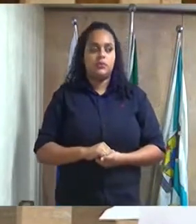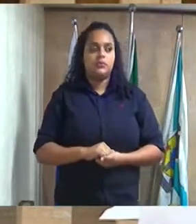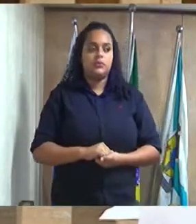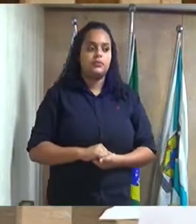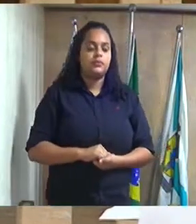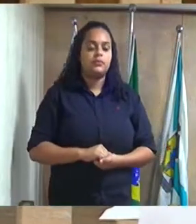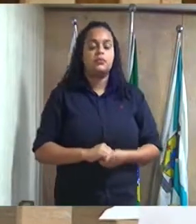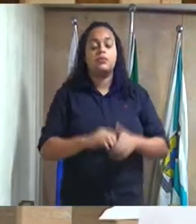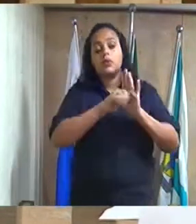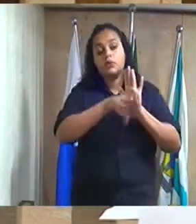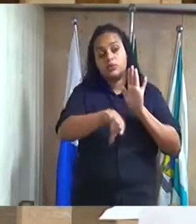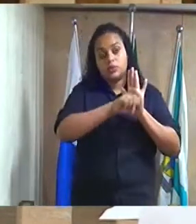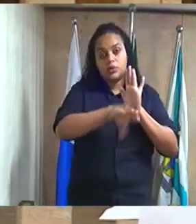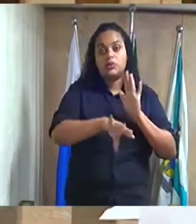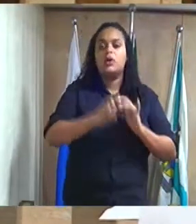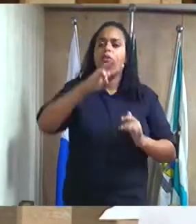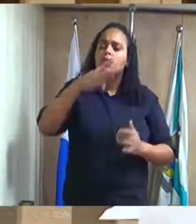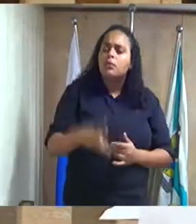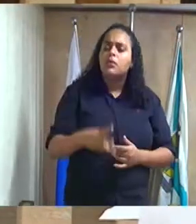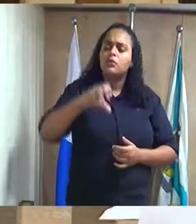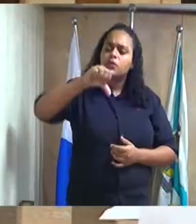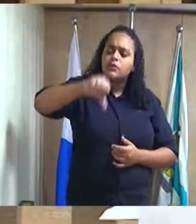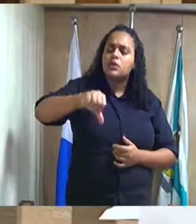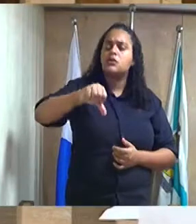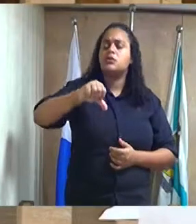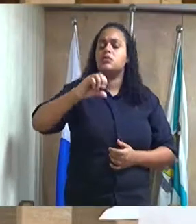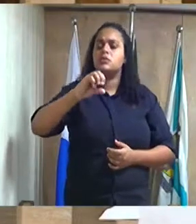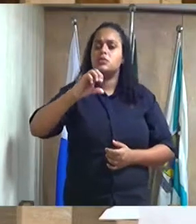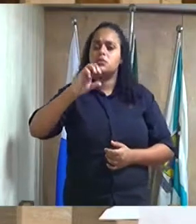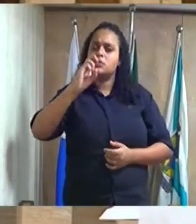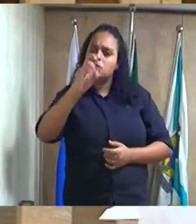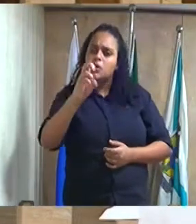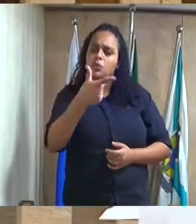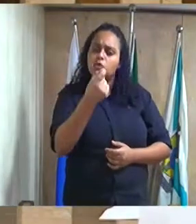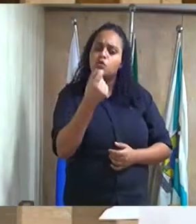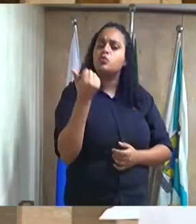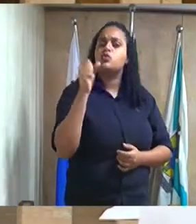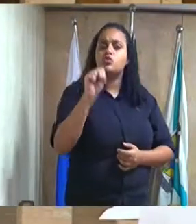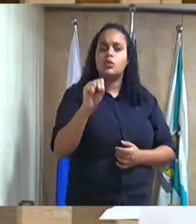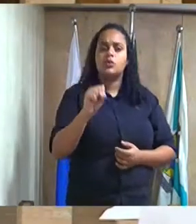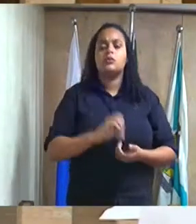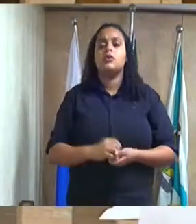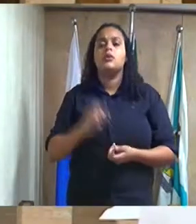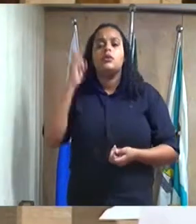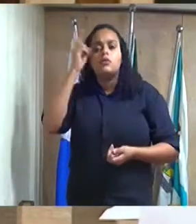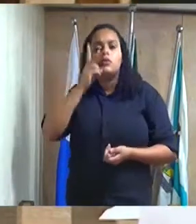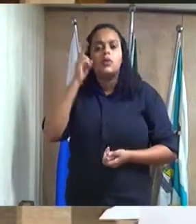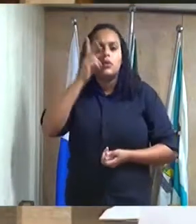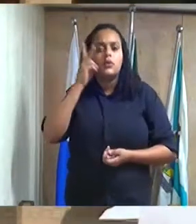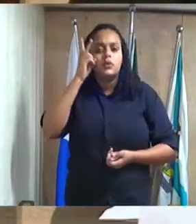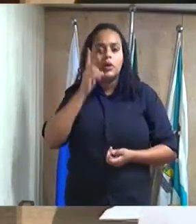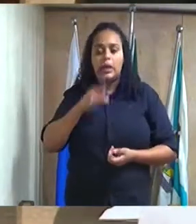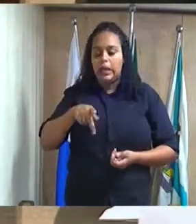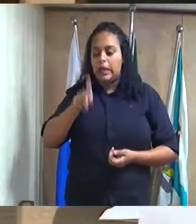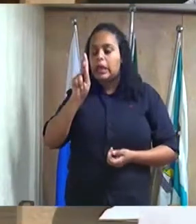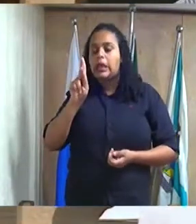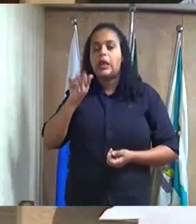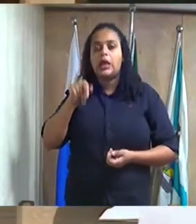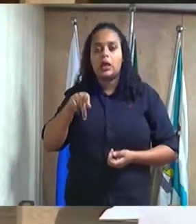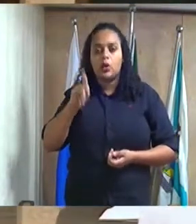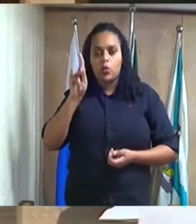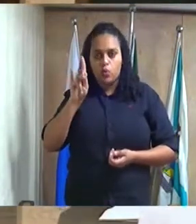Indicação número 3905-2018 do excelentíssimo senhor vereador Quico de Xerém